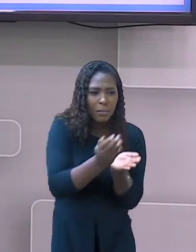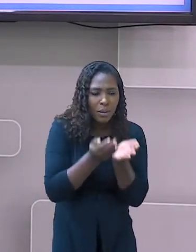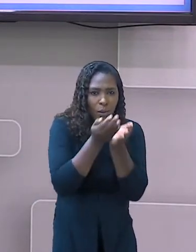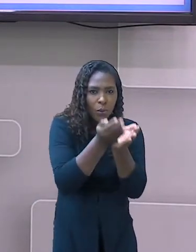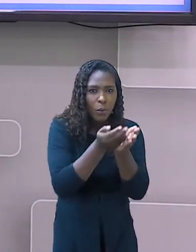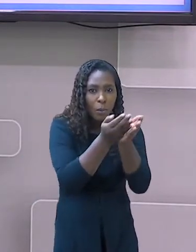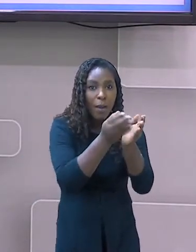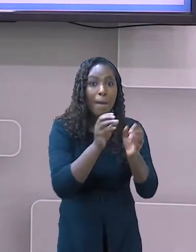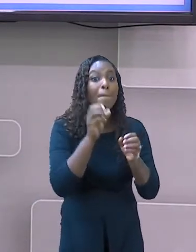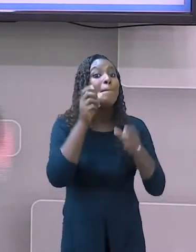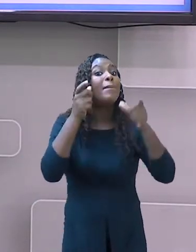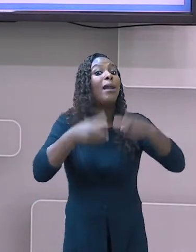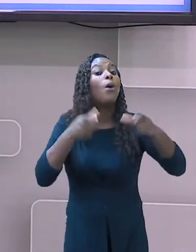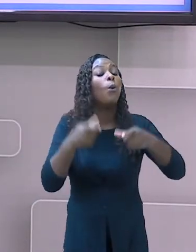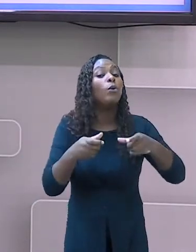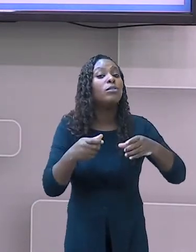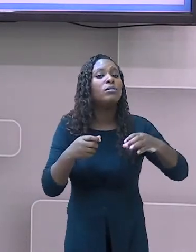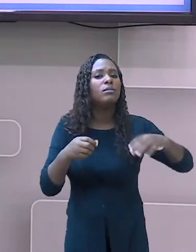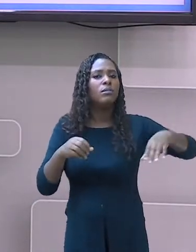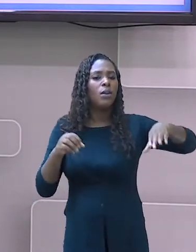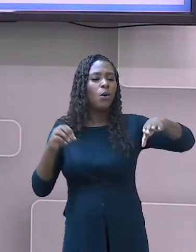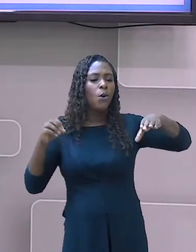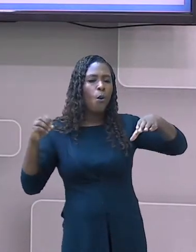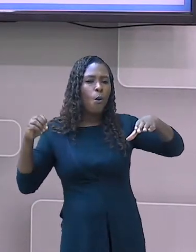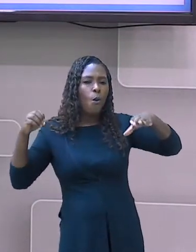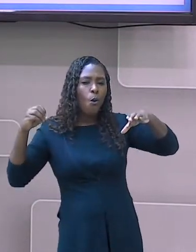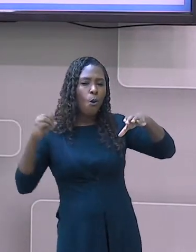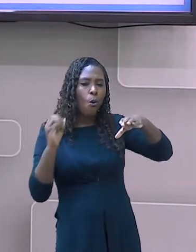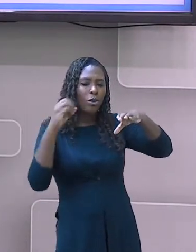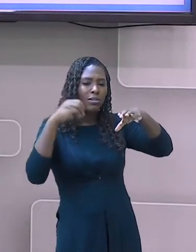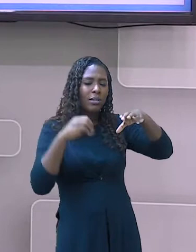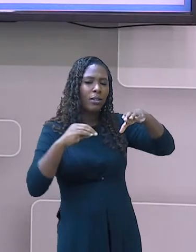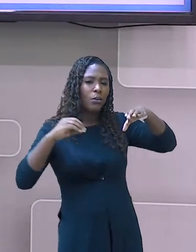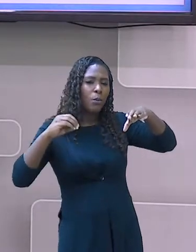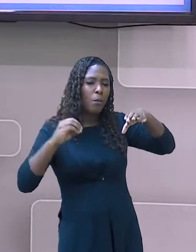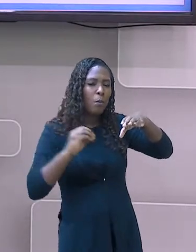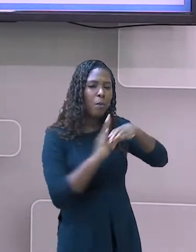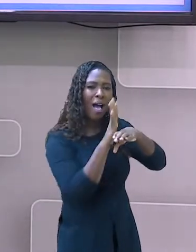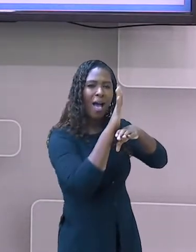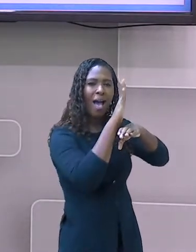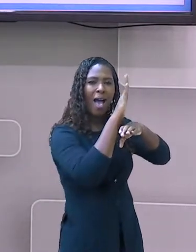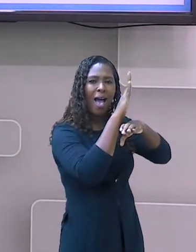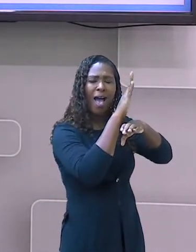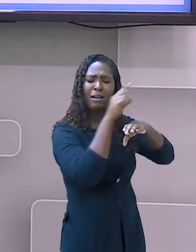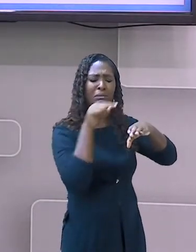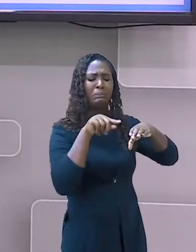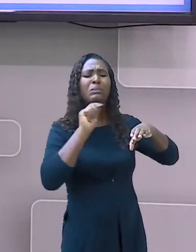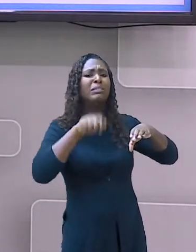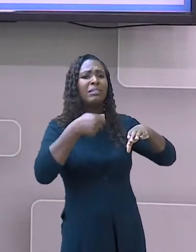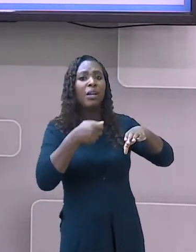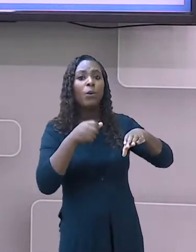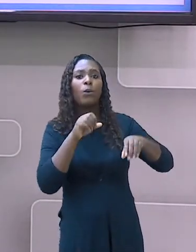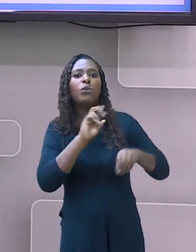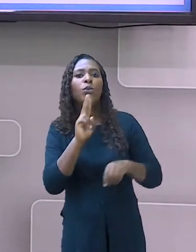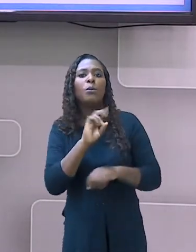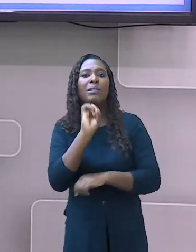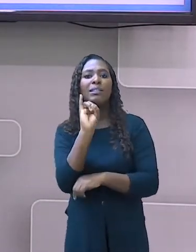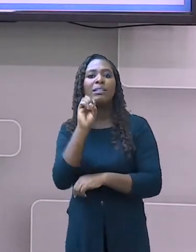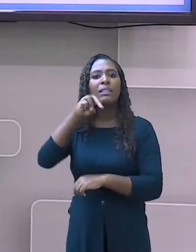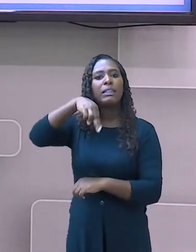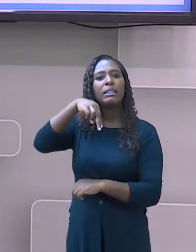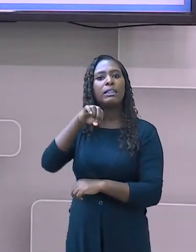Mediterrâneo. Dez anos depois, entre 1498, o